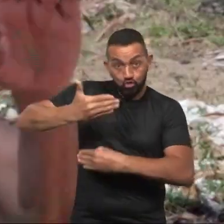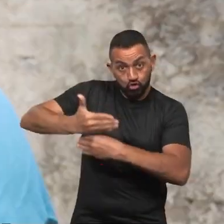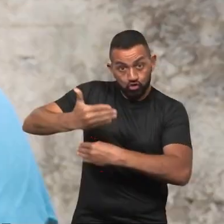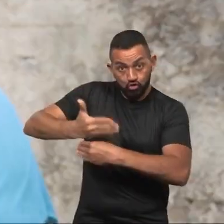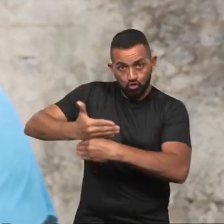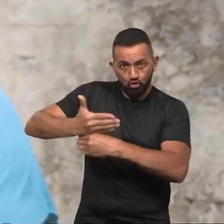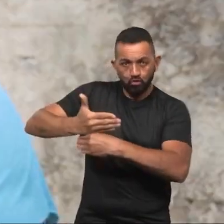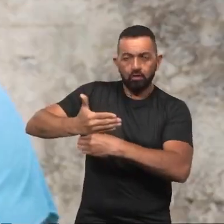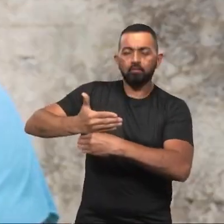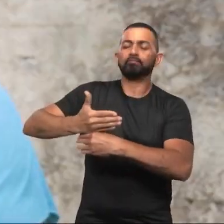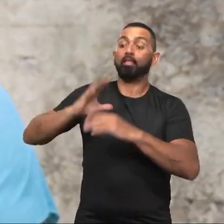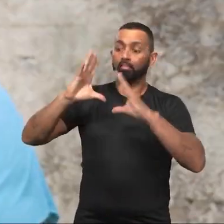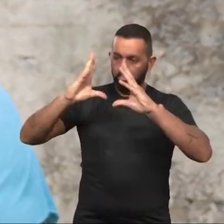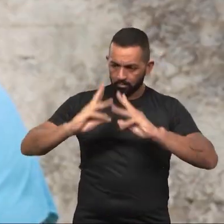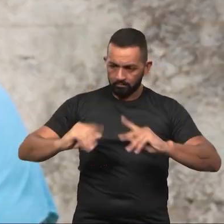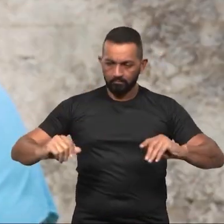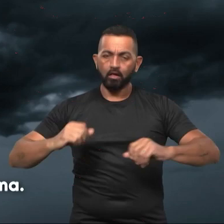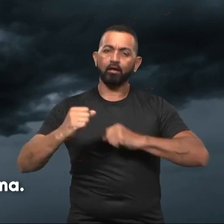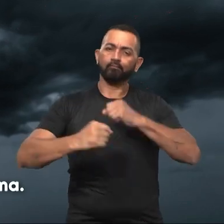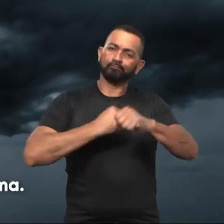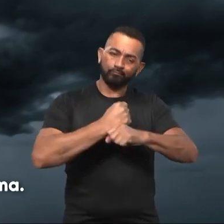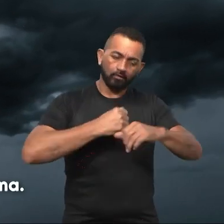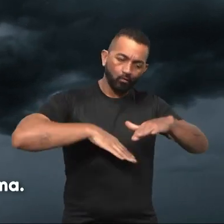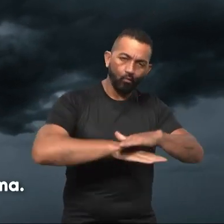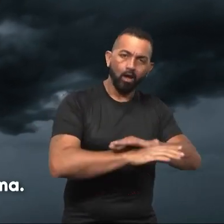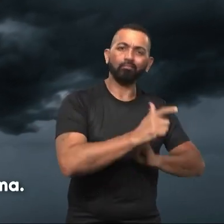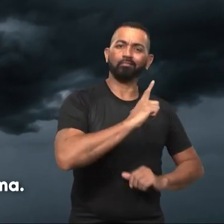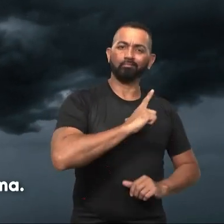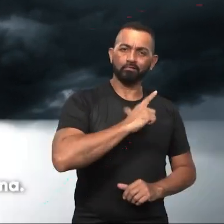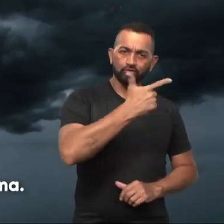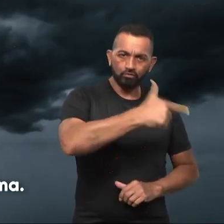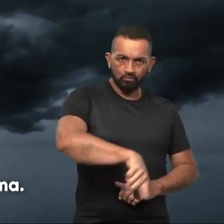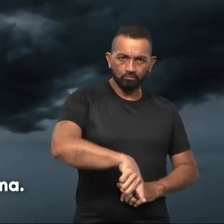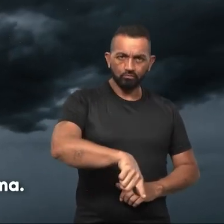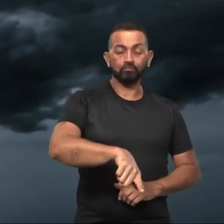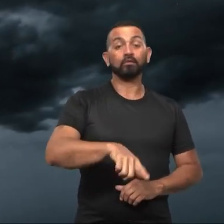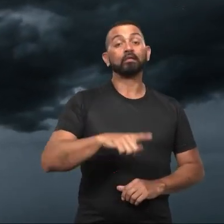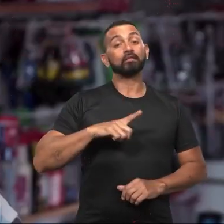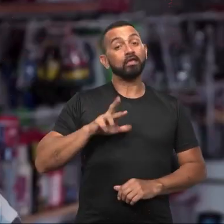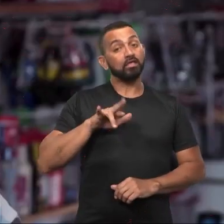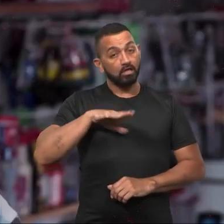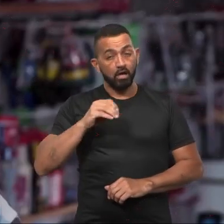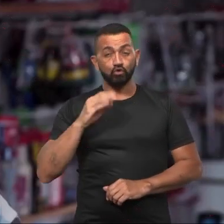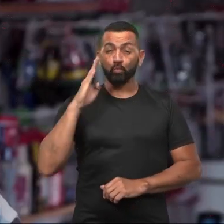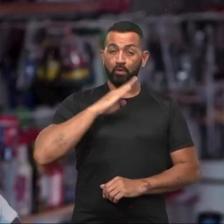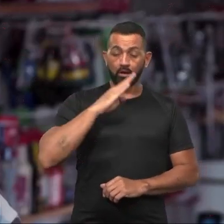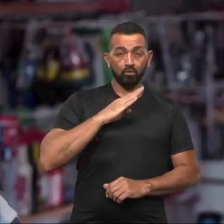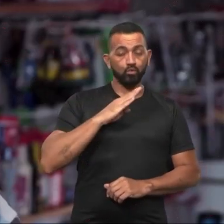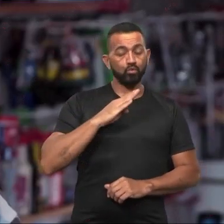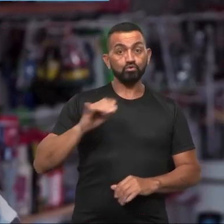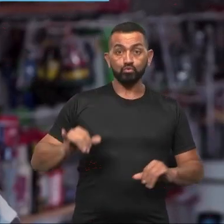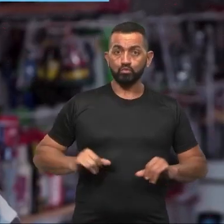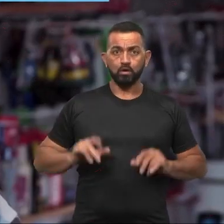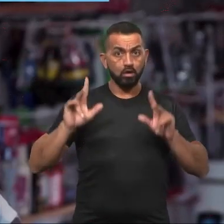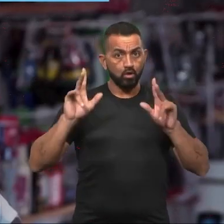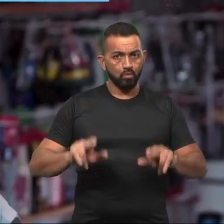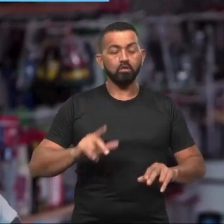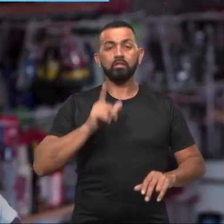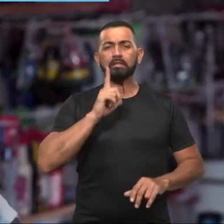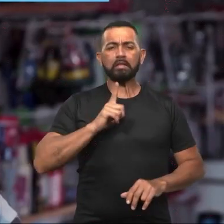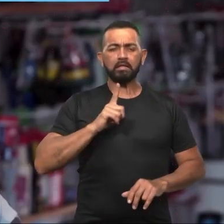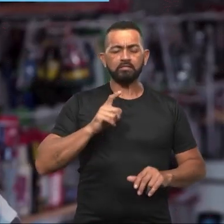a água, gente já aguarda de novo, já para o próximo ano. No Riacho Bacuri, a situação é a mesma. Já cheguei a sofrer alagamento aqui